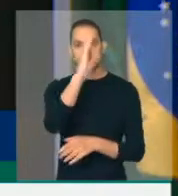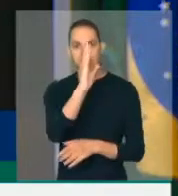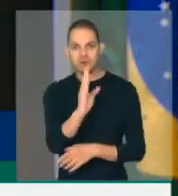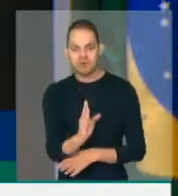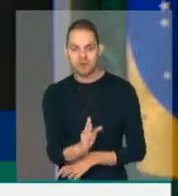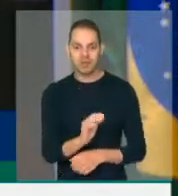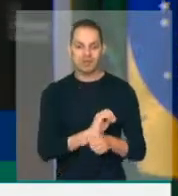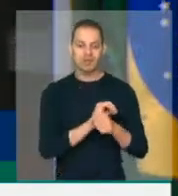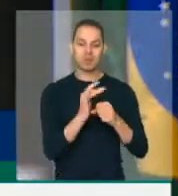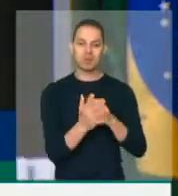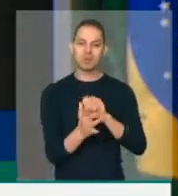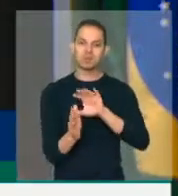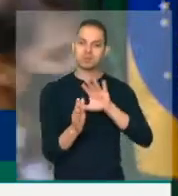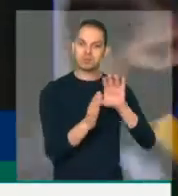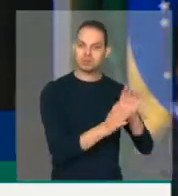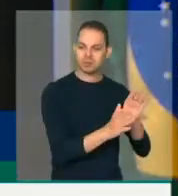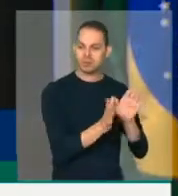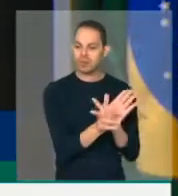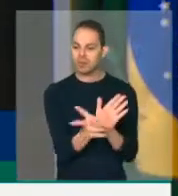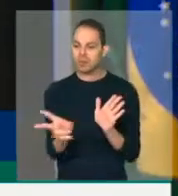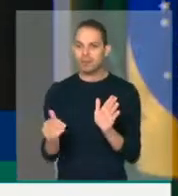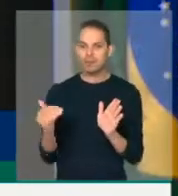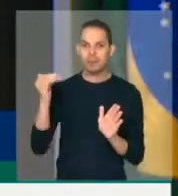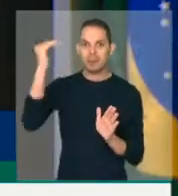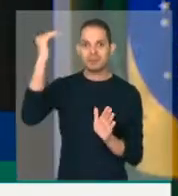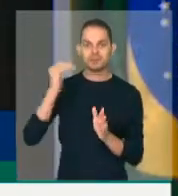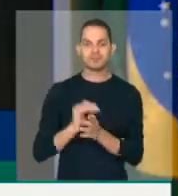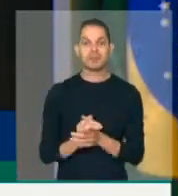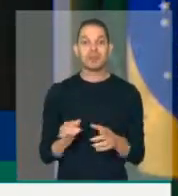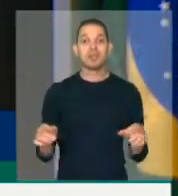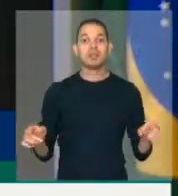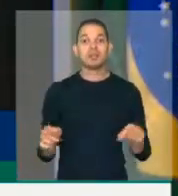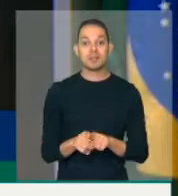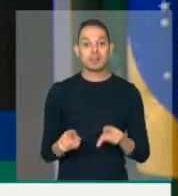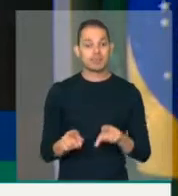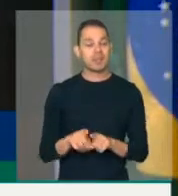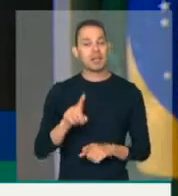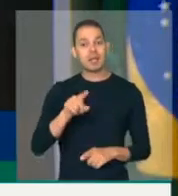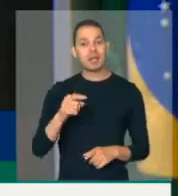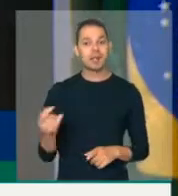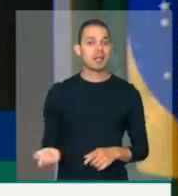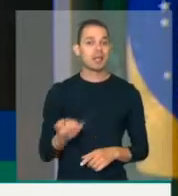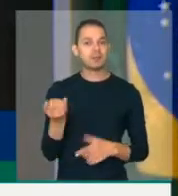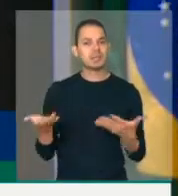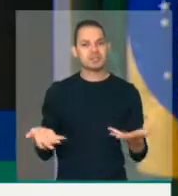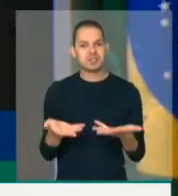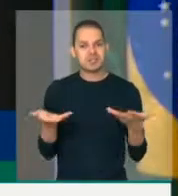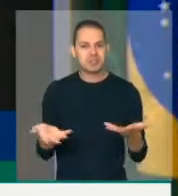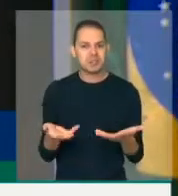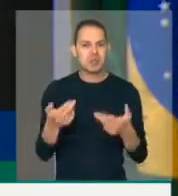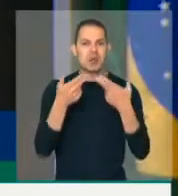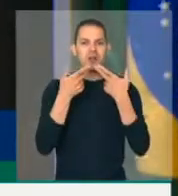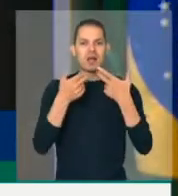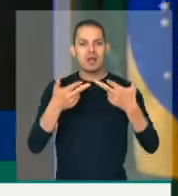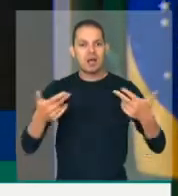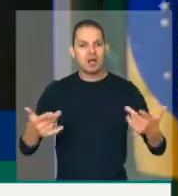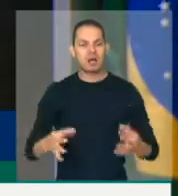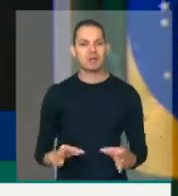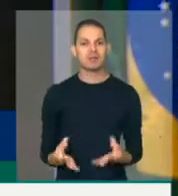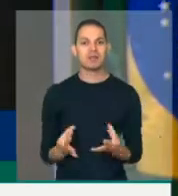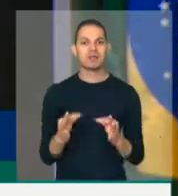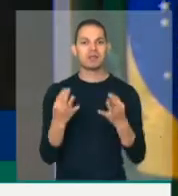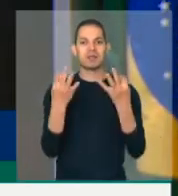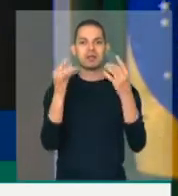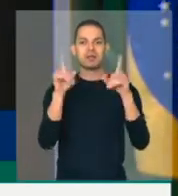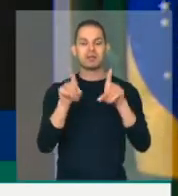após a pandemia. Ao mesmo tempo, é fundamental estimular a inovação tecnológica